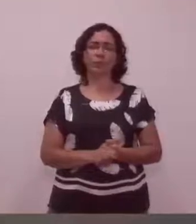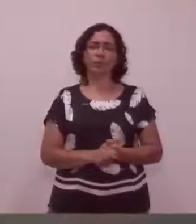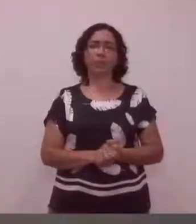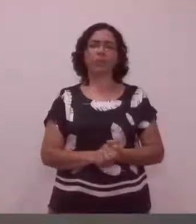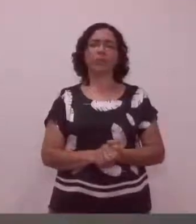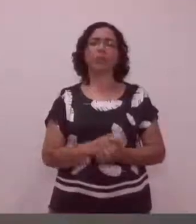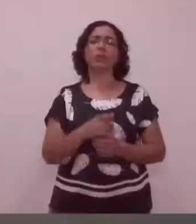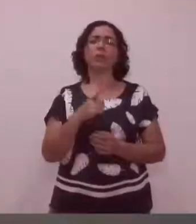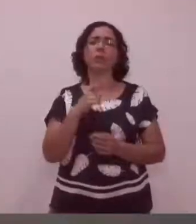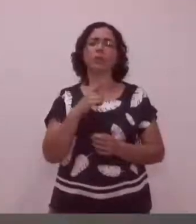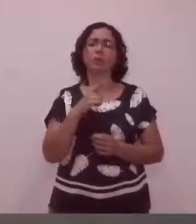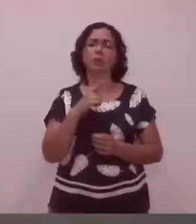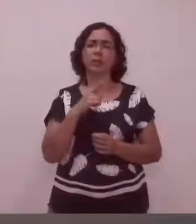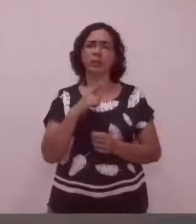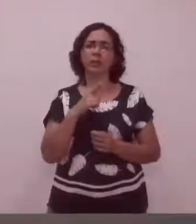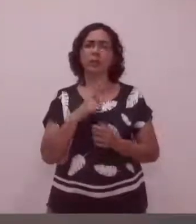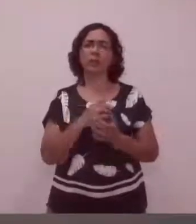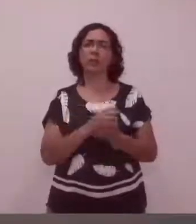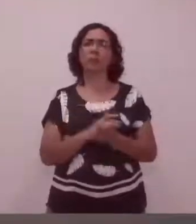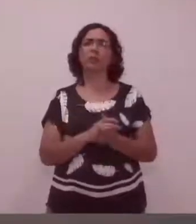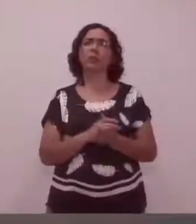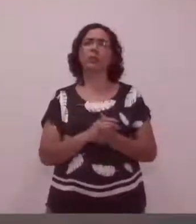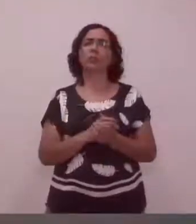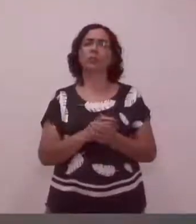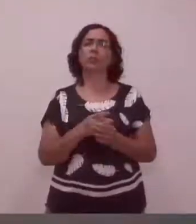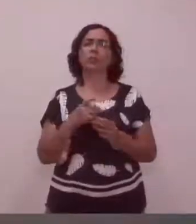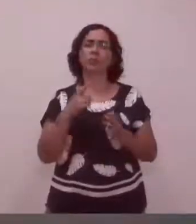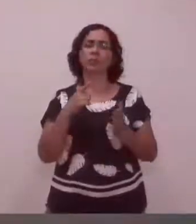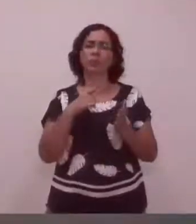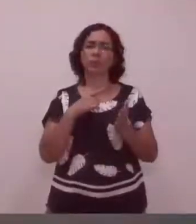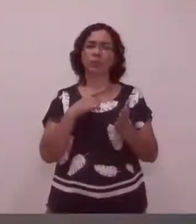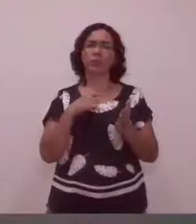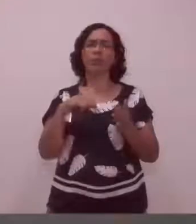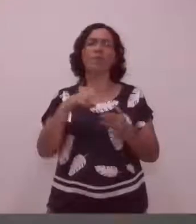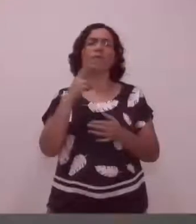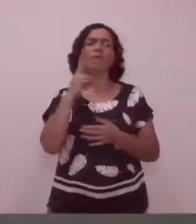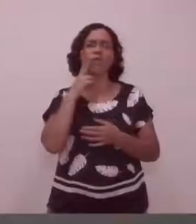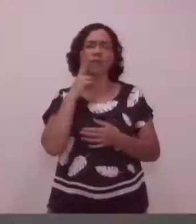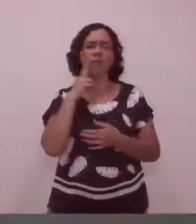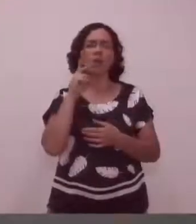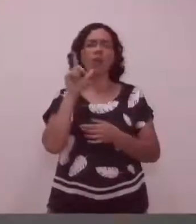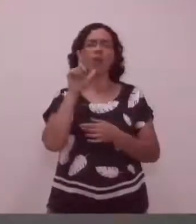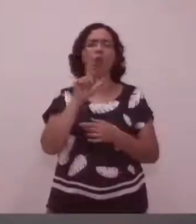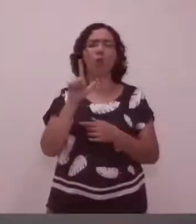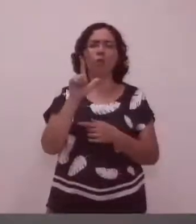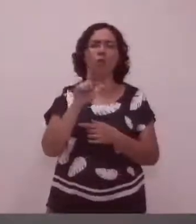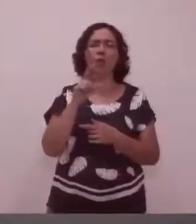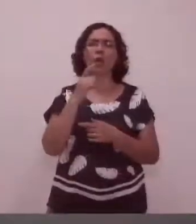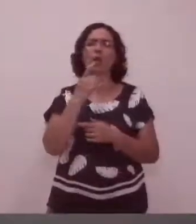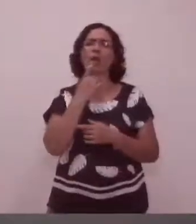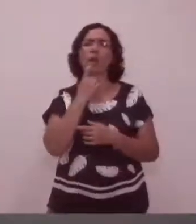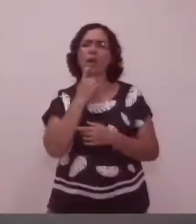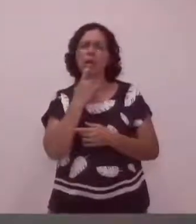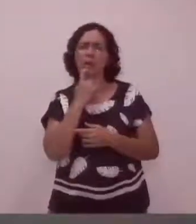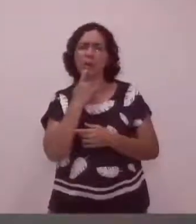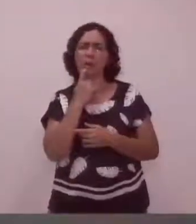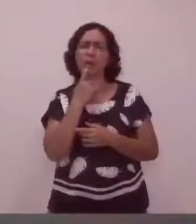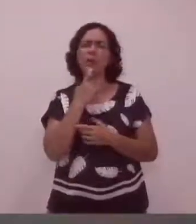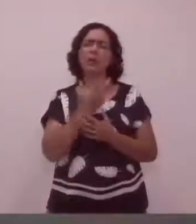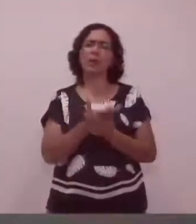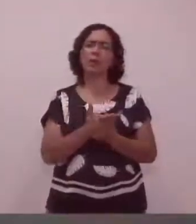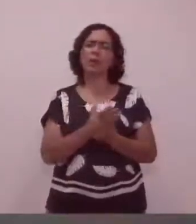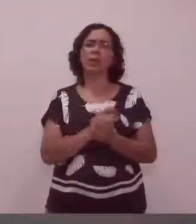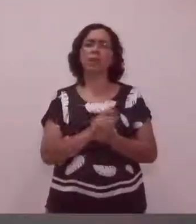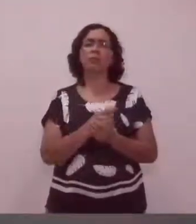Temos estiagem? Claro que tem. Em Vinhedo, em Louveira, em Campinas, realmente. É uma